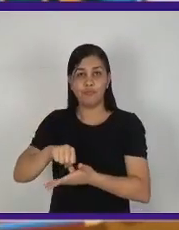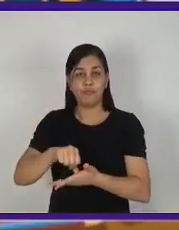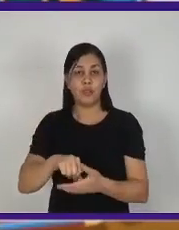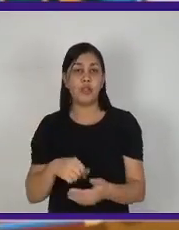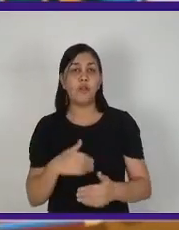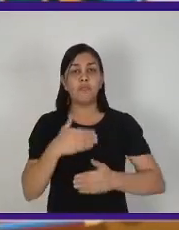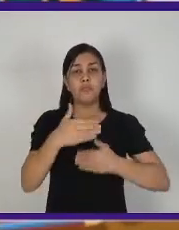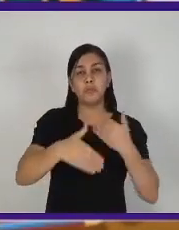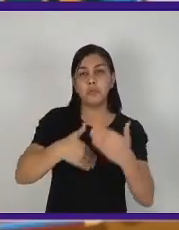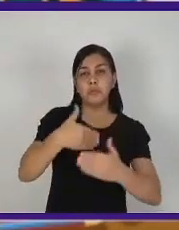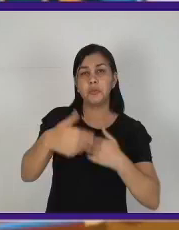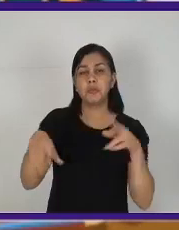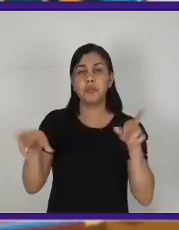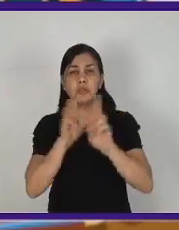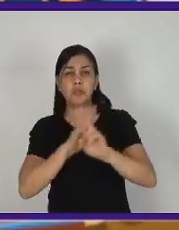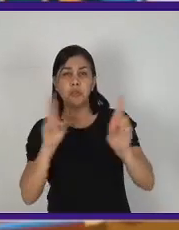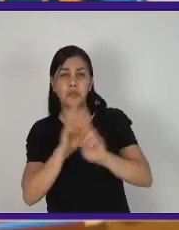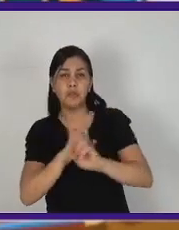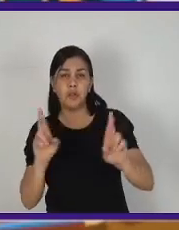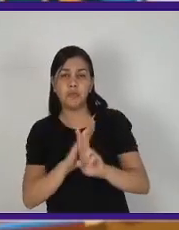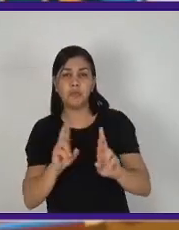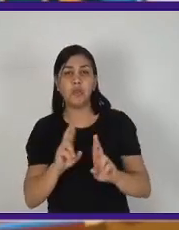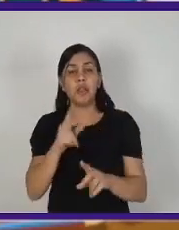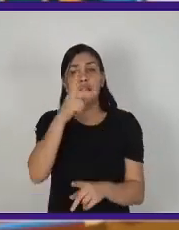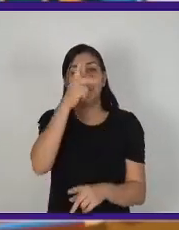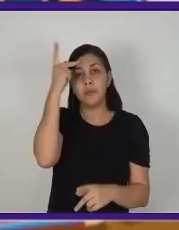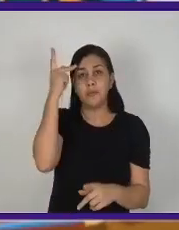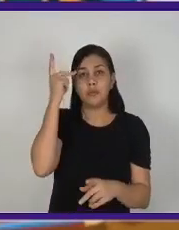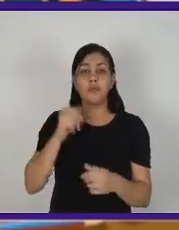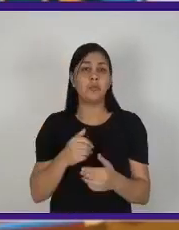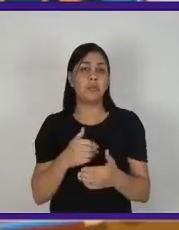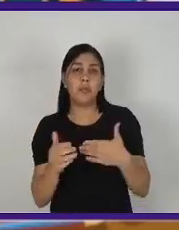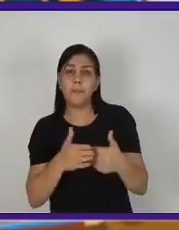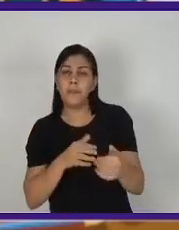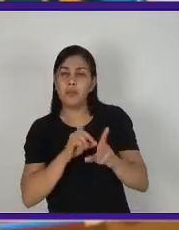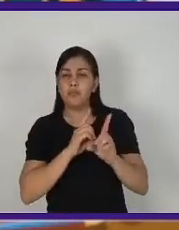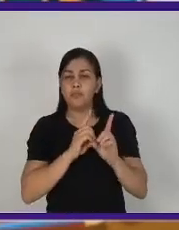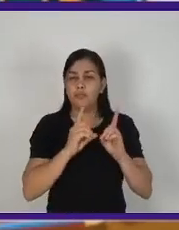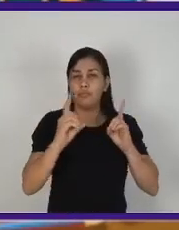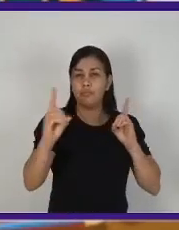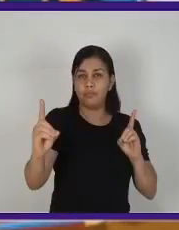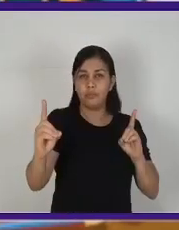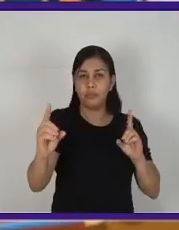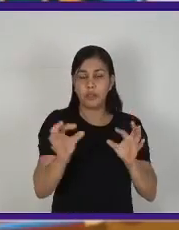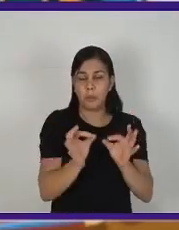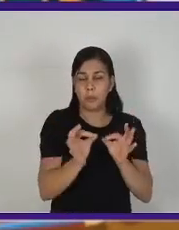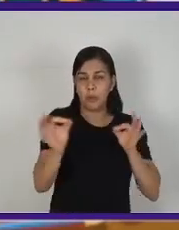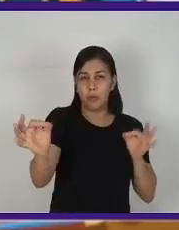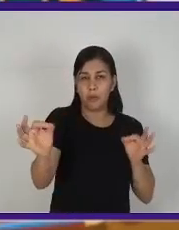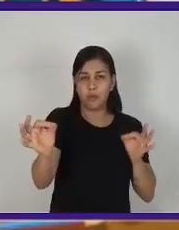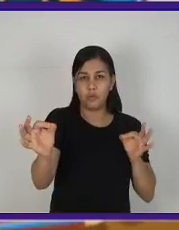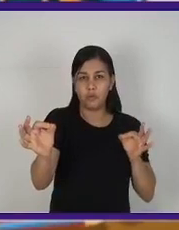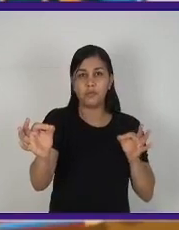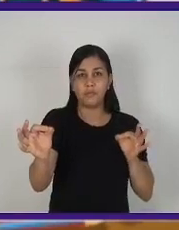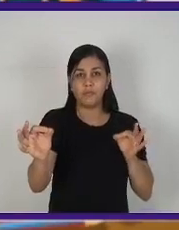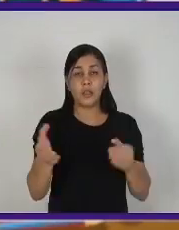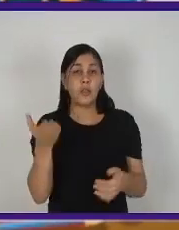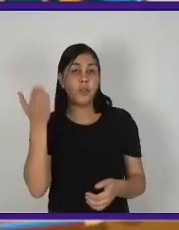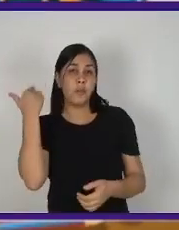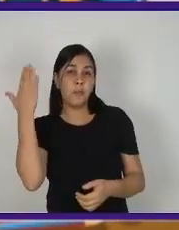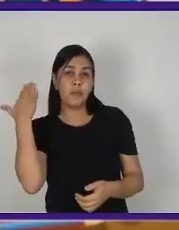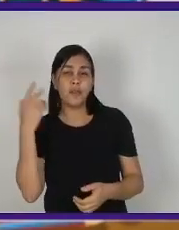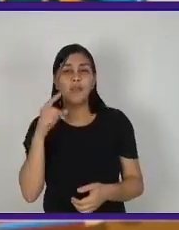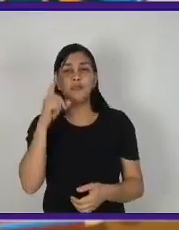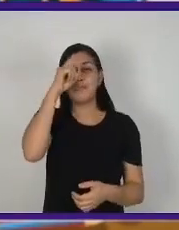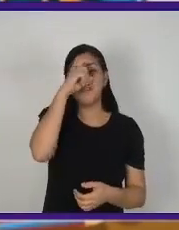pessoas no mundo inteiro, que consegue se relacionar de forma direta, independente da distância. Antigamente, era mais difícil manter uma